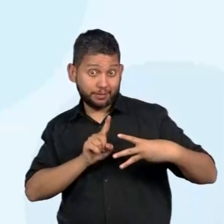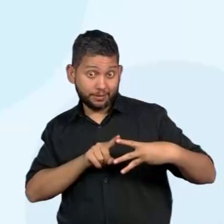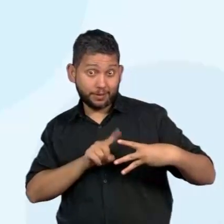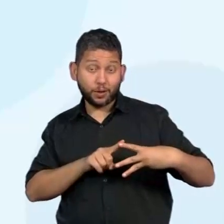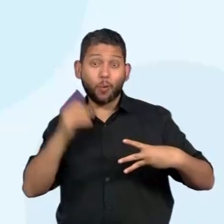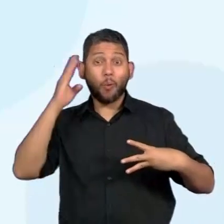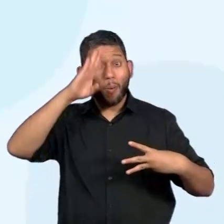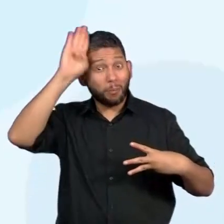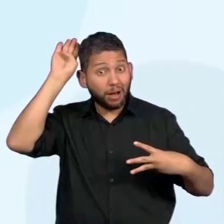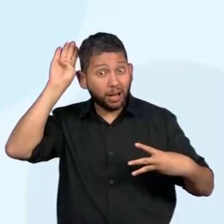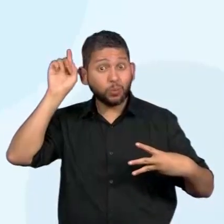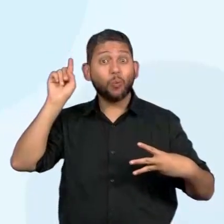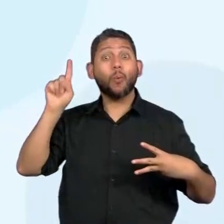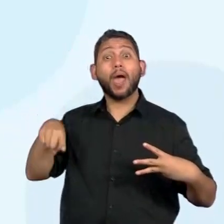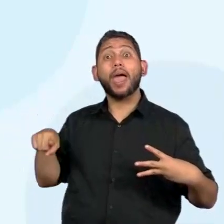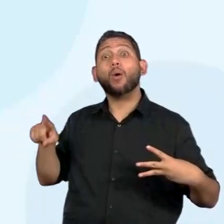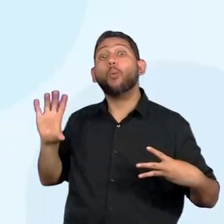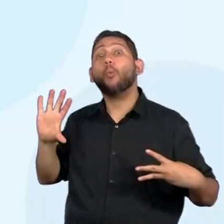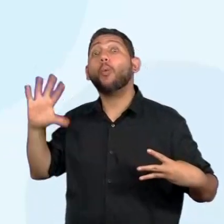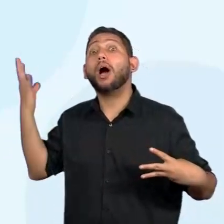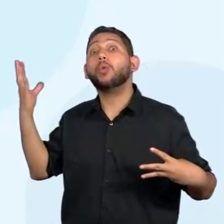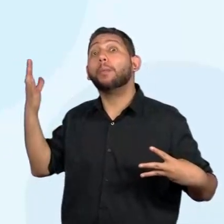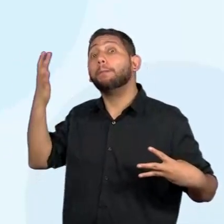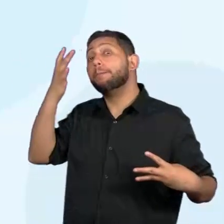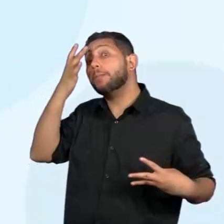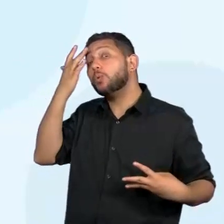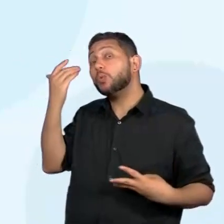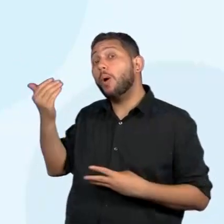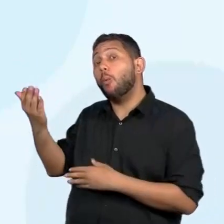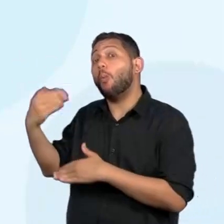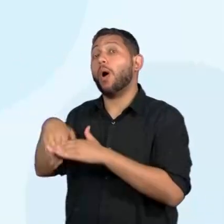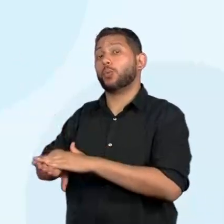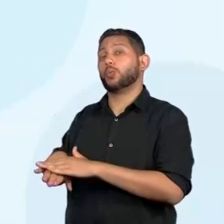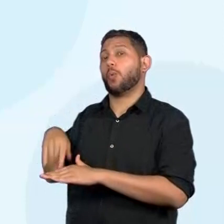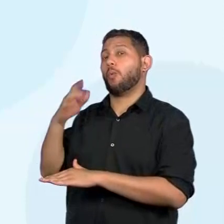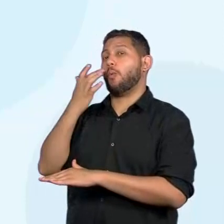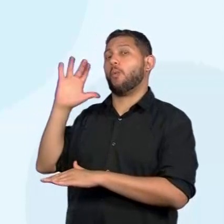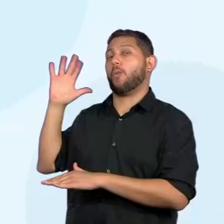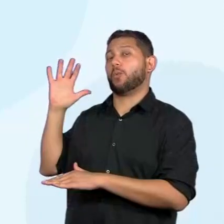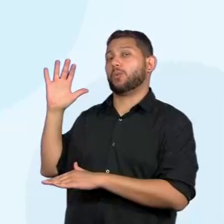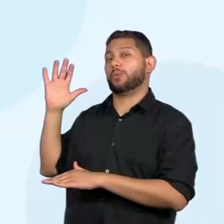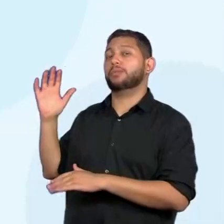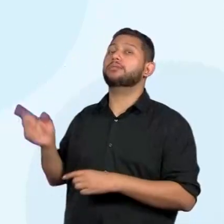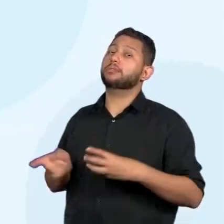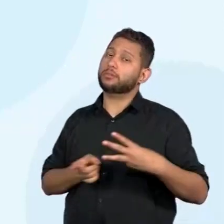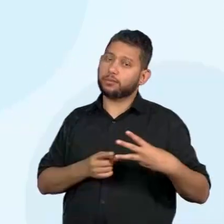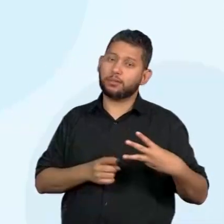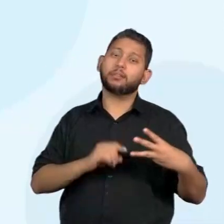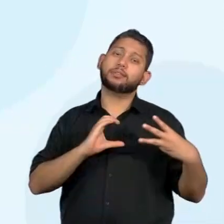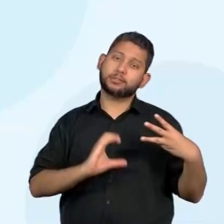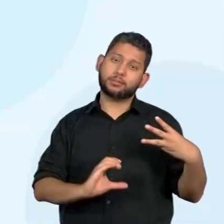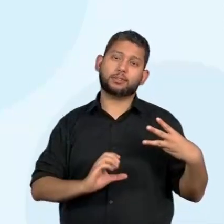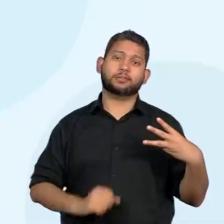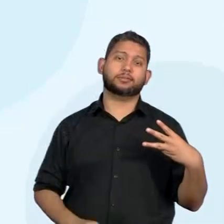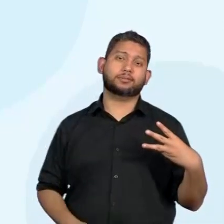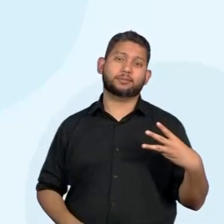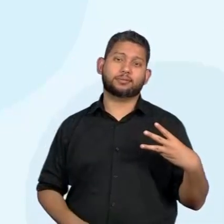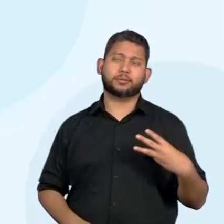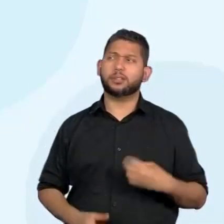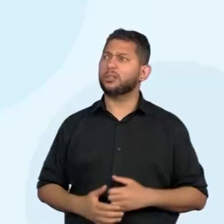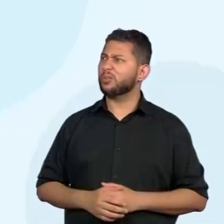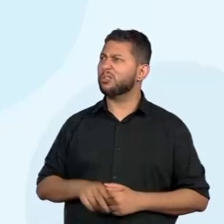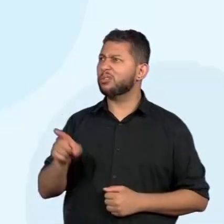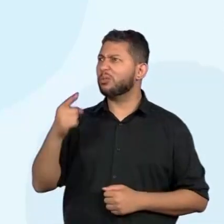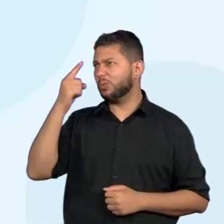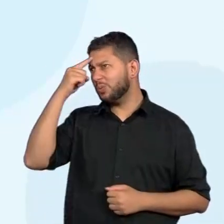foi quando ocorreu a invasão dos bárbaros. Isso mesmo, alternativa C. Olha, Prô, eu vou confessar que nessa eu fiquei